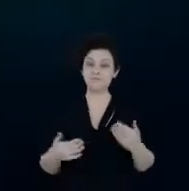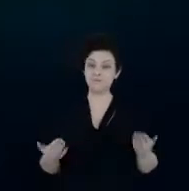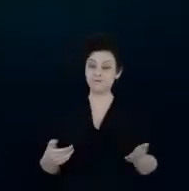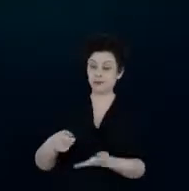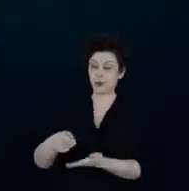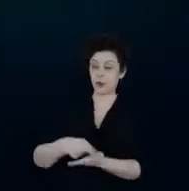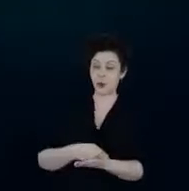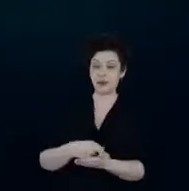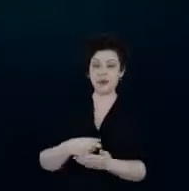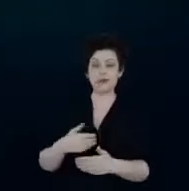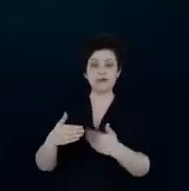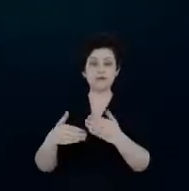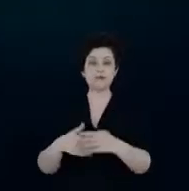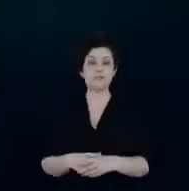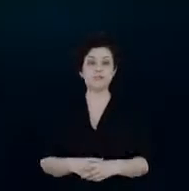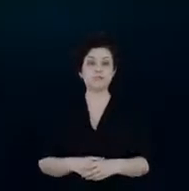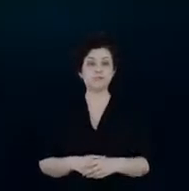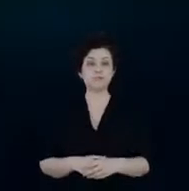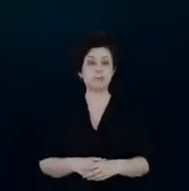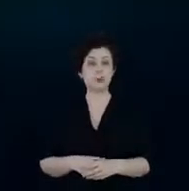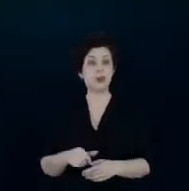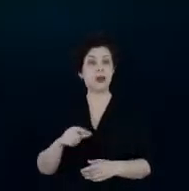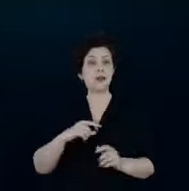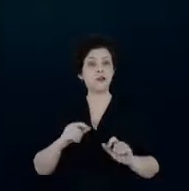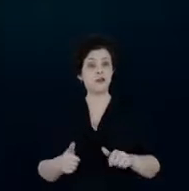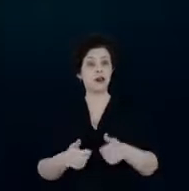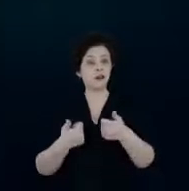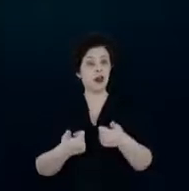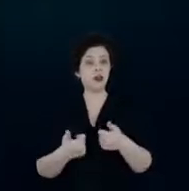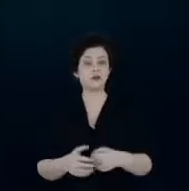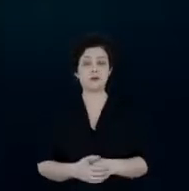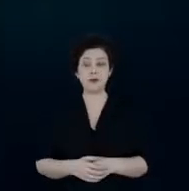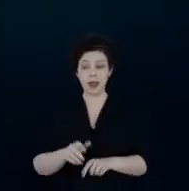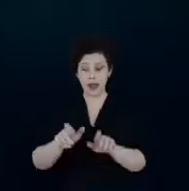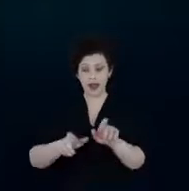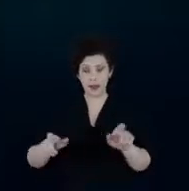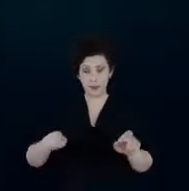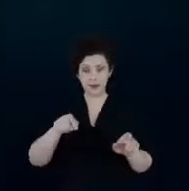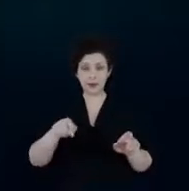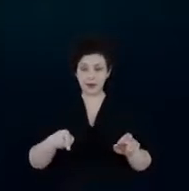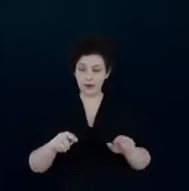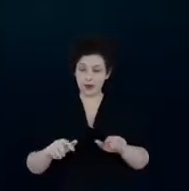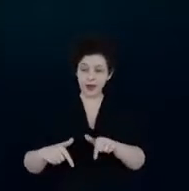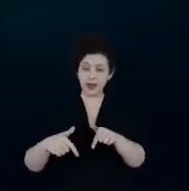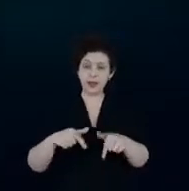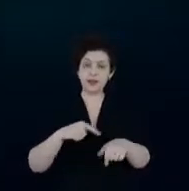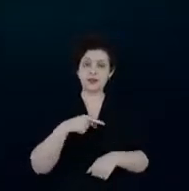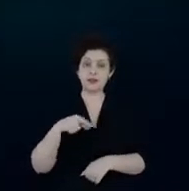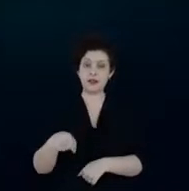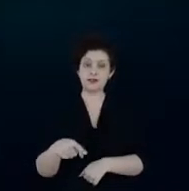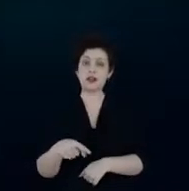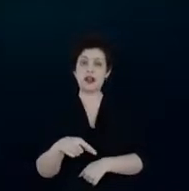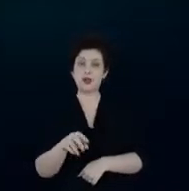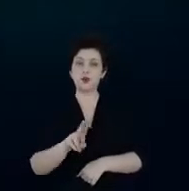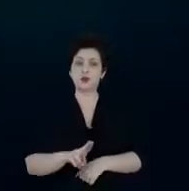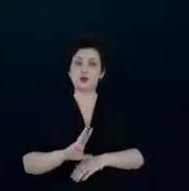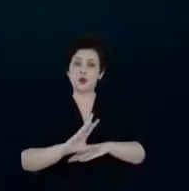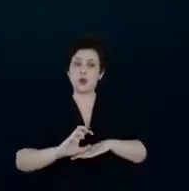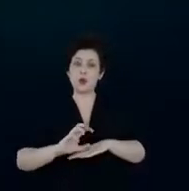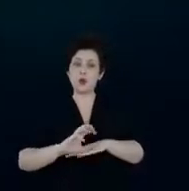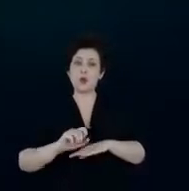desempenho, ele possui muitas vantagens. Para o consumidor que teve ações de eficiência energética, ele tem uma